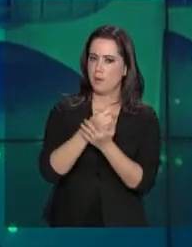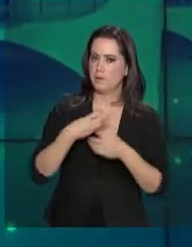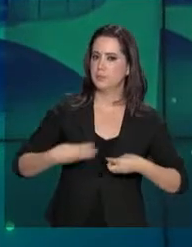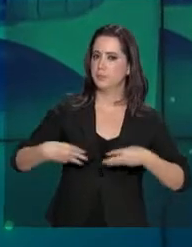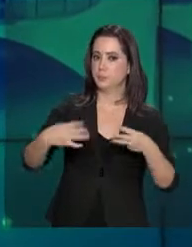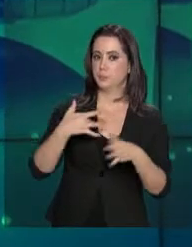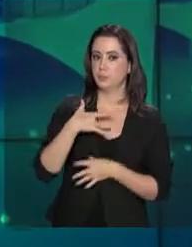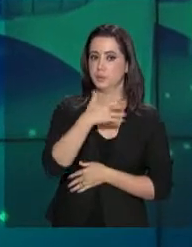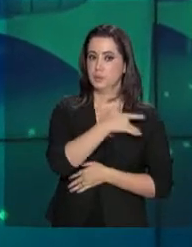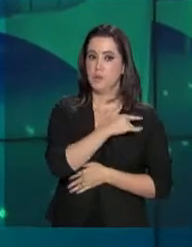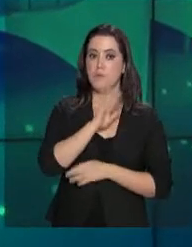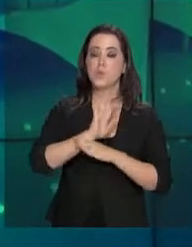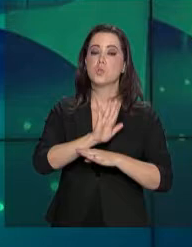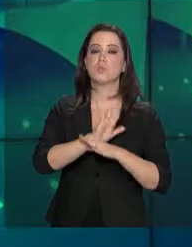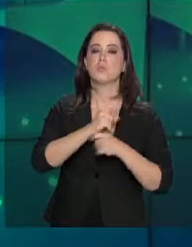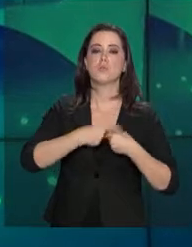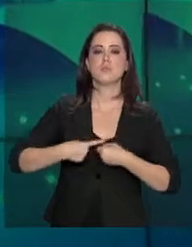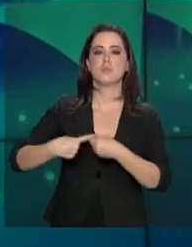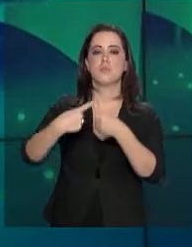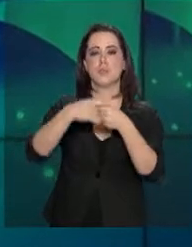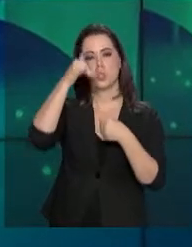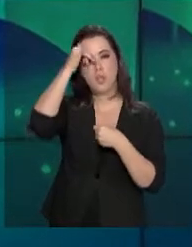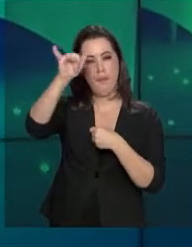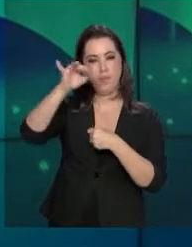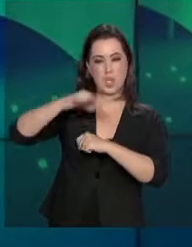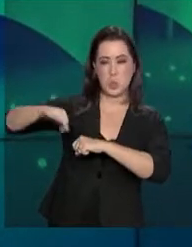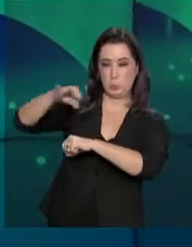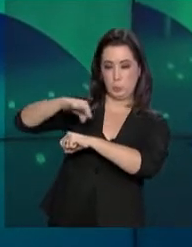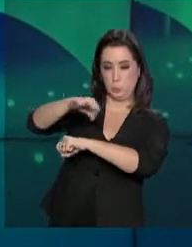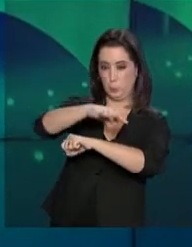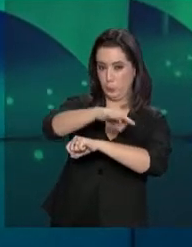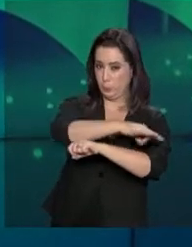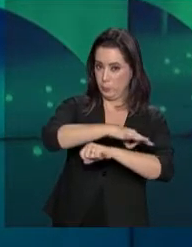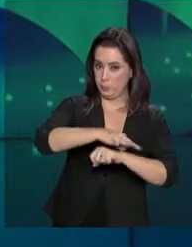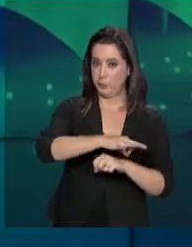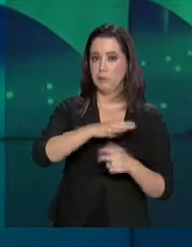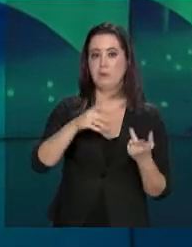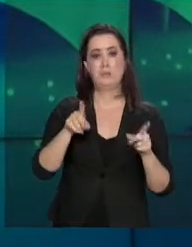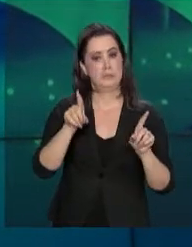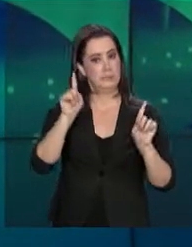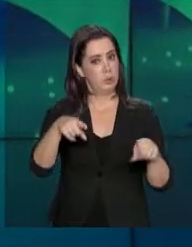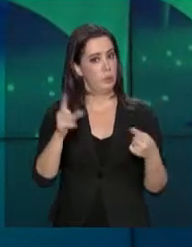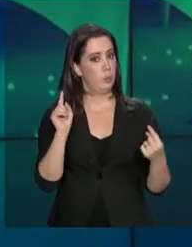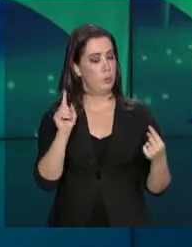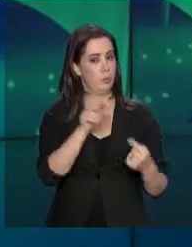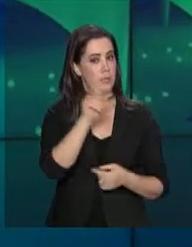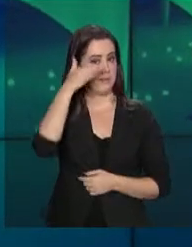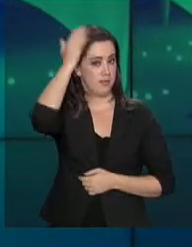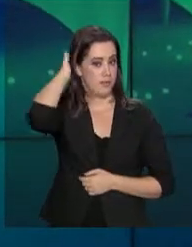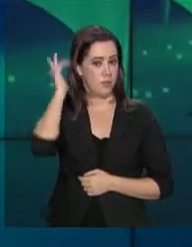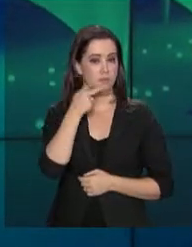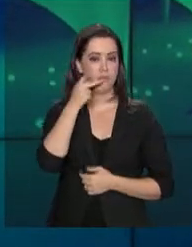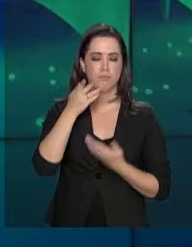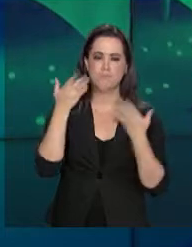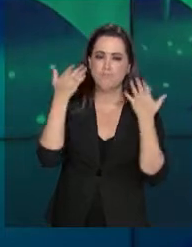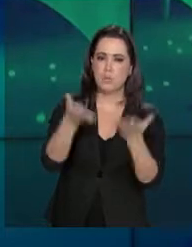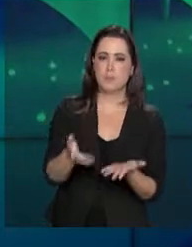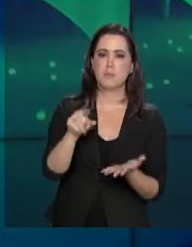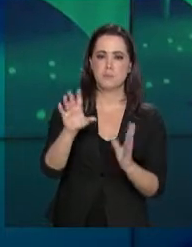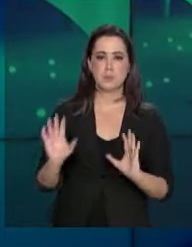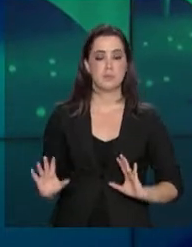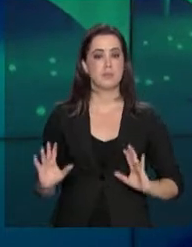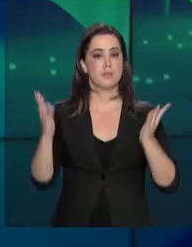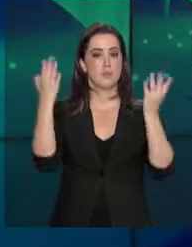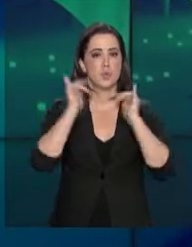pelo Ministério da Saúde vão ajudar os municípios a combater o mosquito Aedes aegypti. O presidente Michel Temer participou da